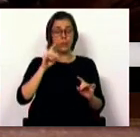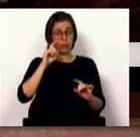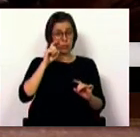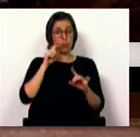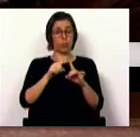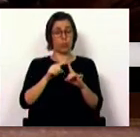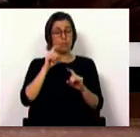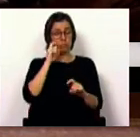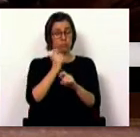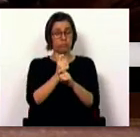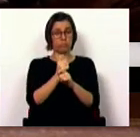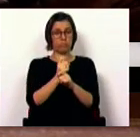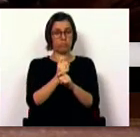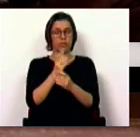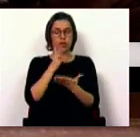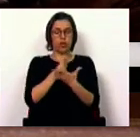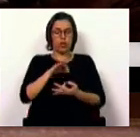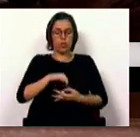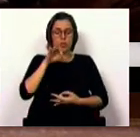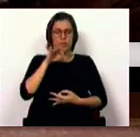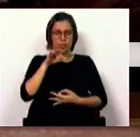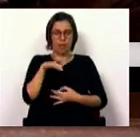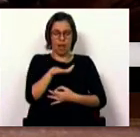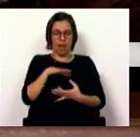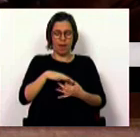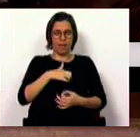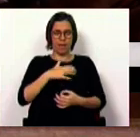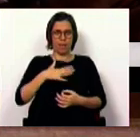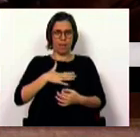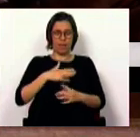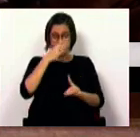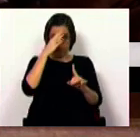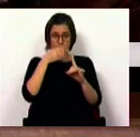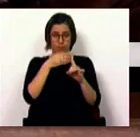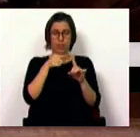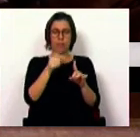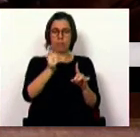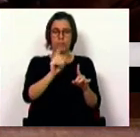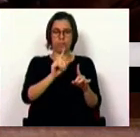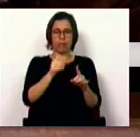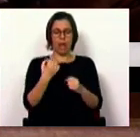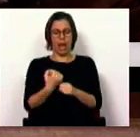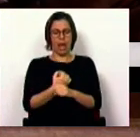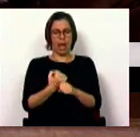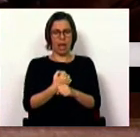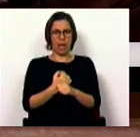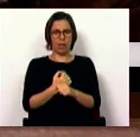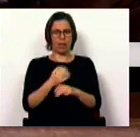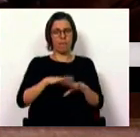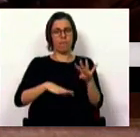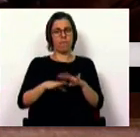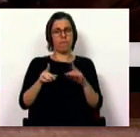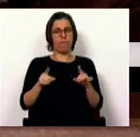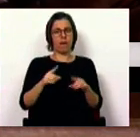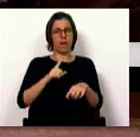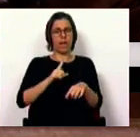exige uma exclusividade no setor empresarial em causa, não pode ser uma atividade exercida